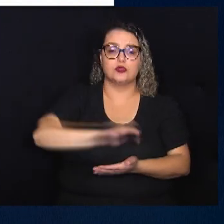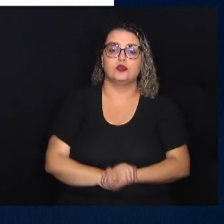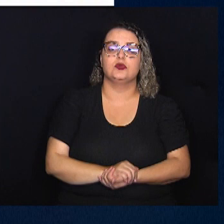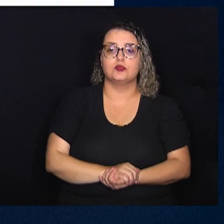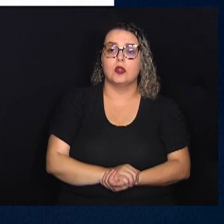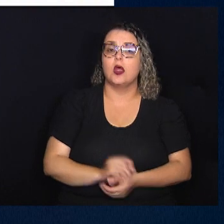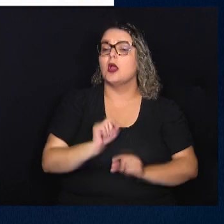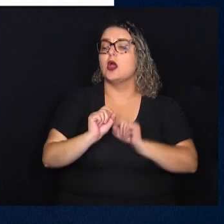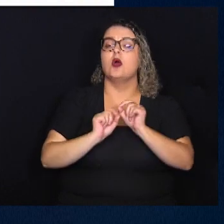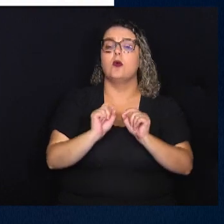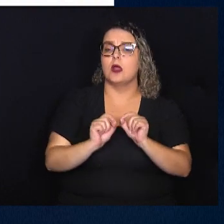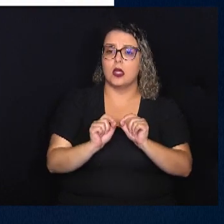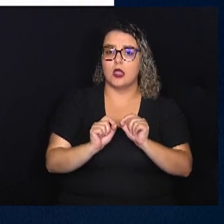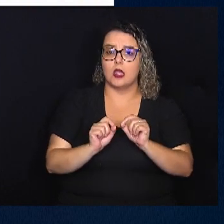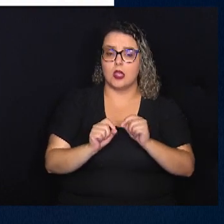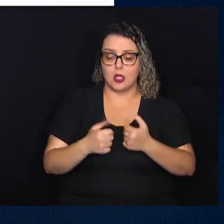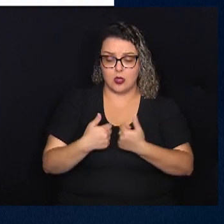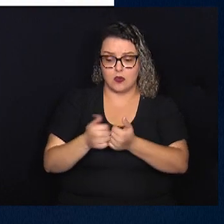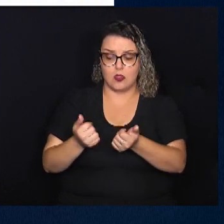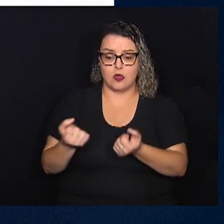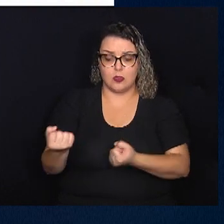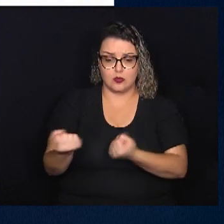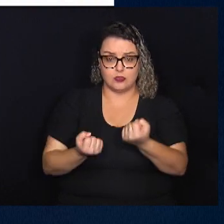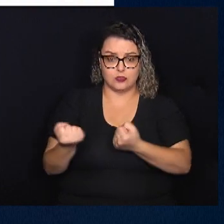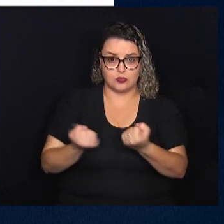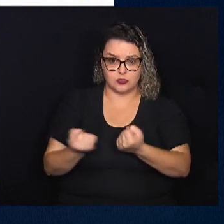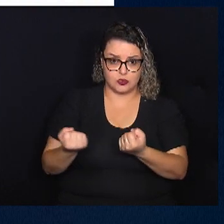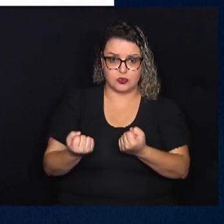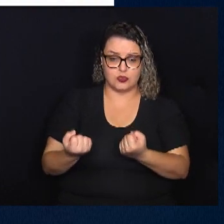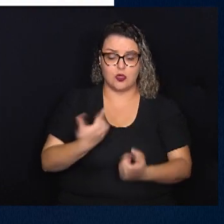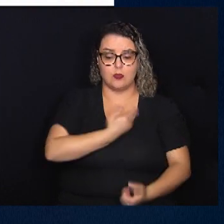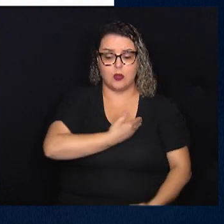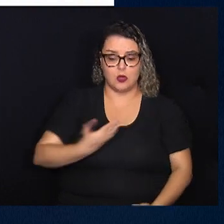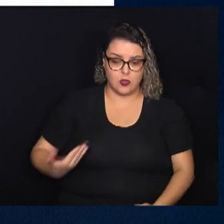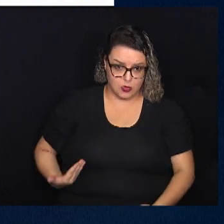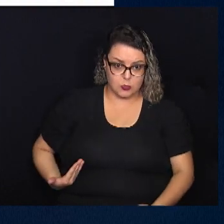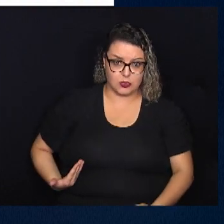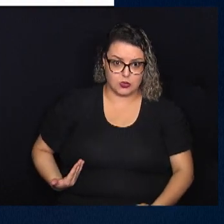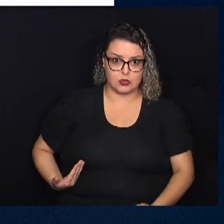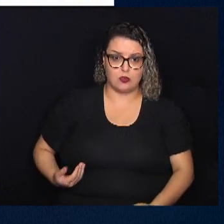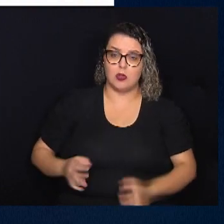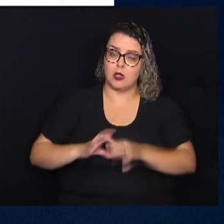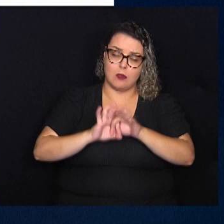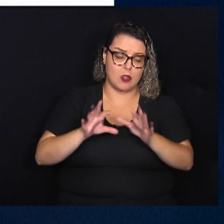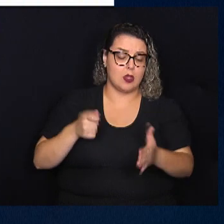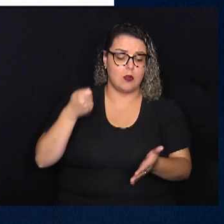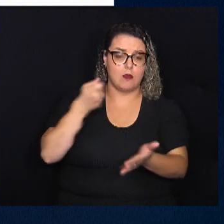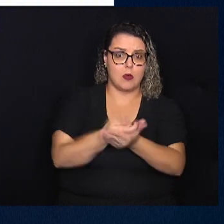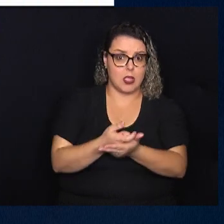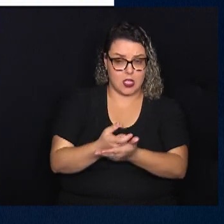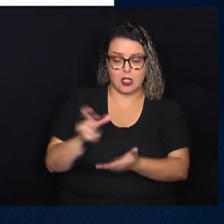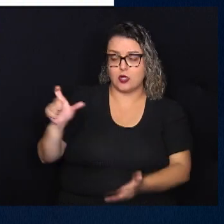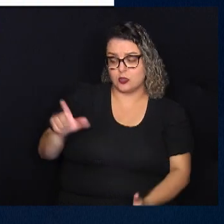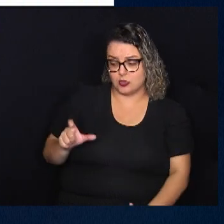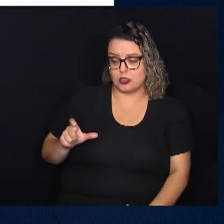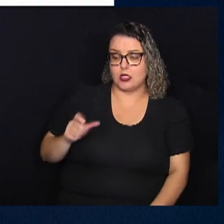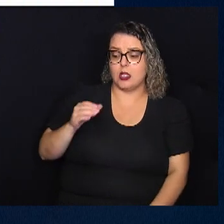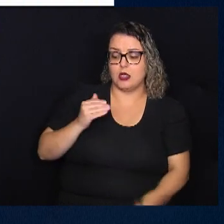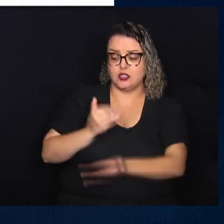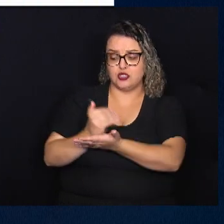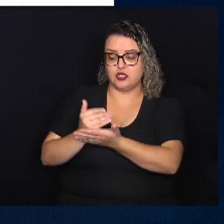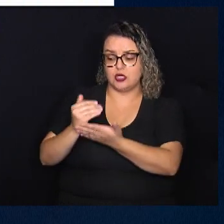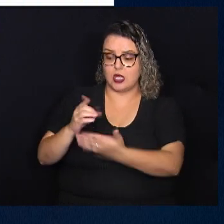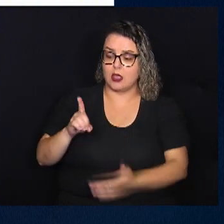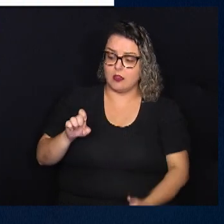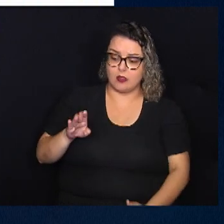que diz que veículos de transportes coletivos deverão permitir o pagamento da tarifa com cartões de crédito, débito ou